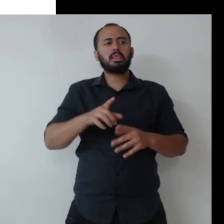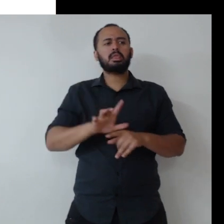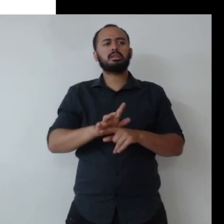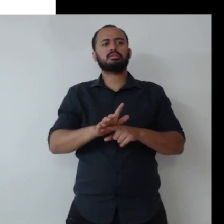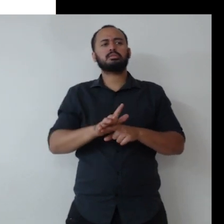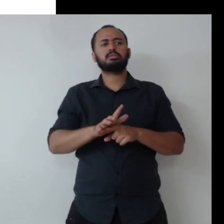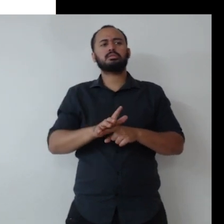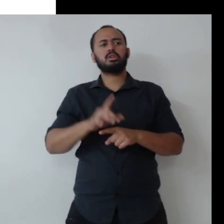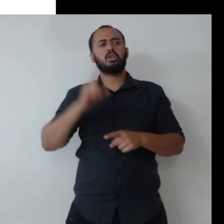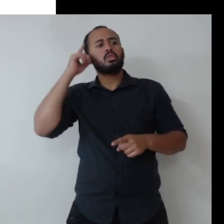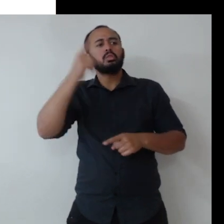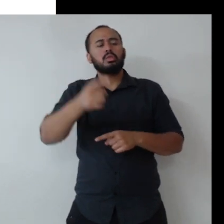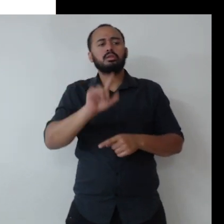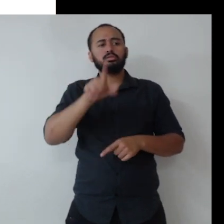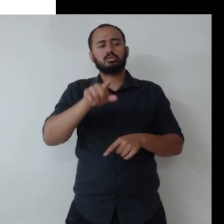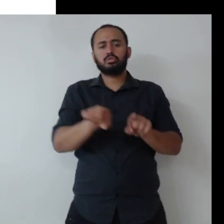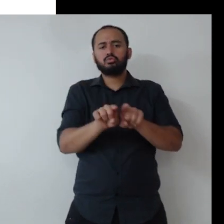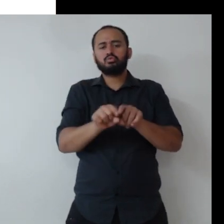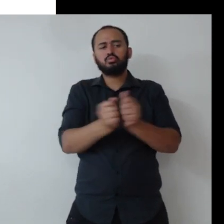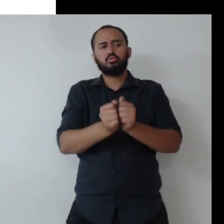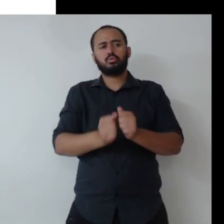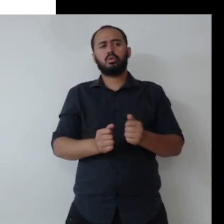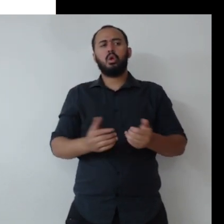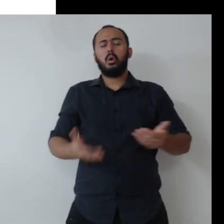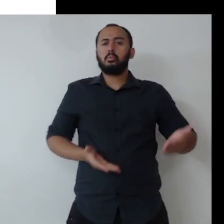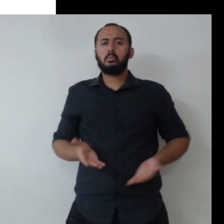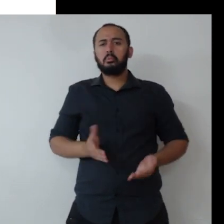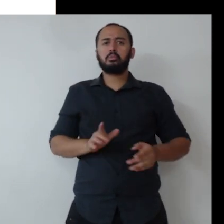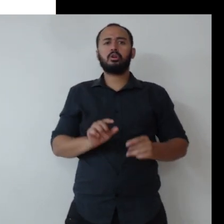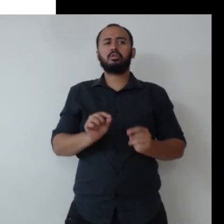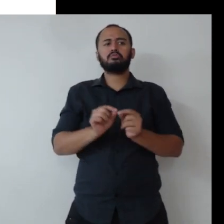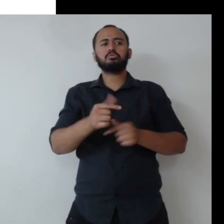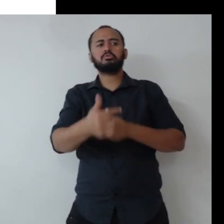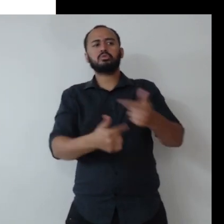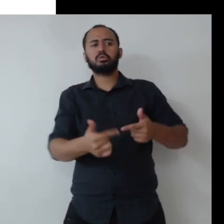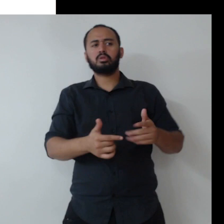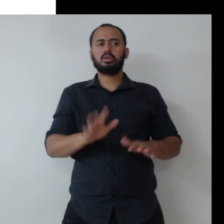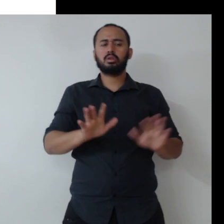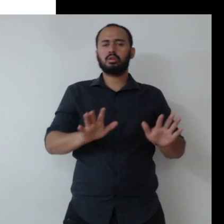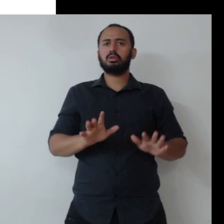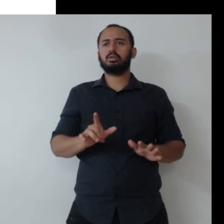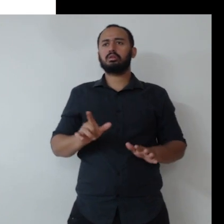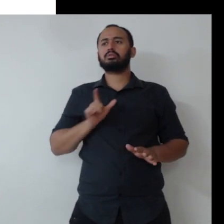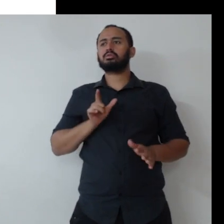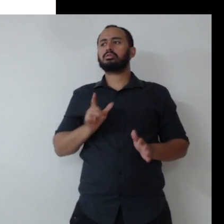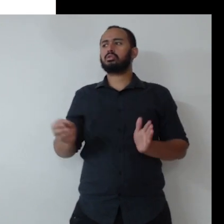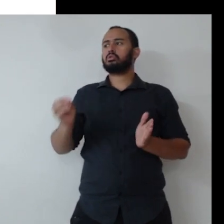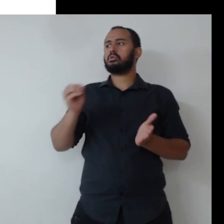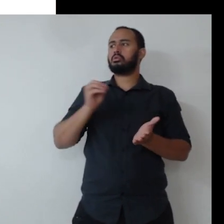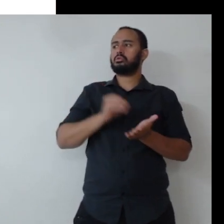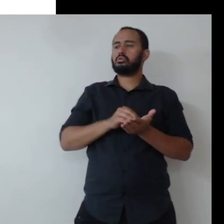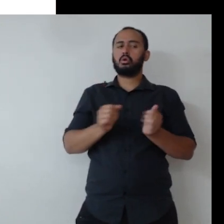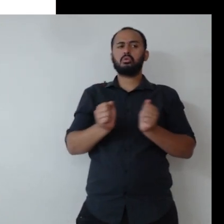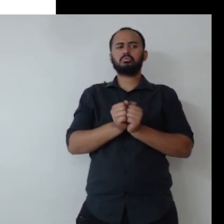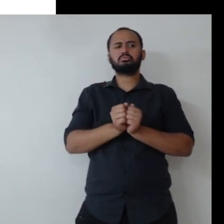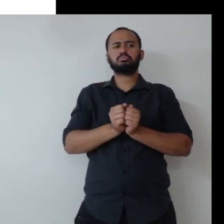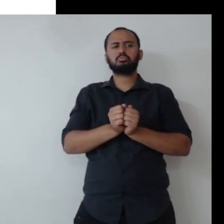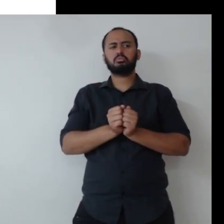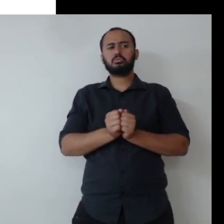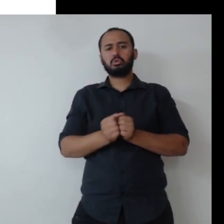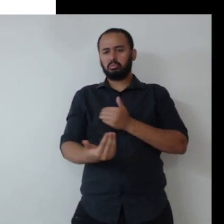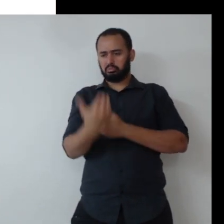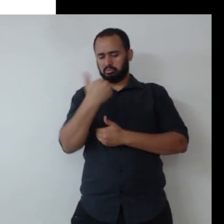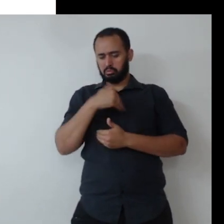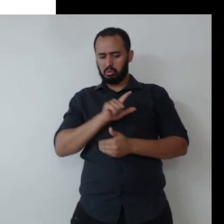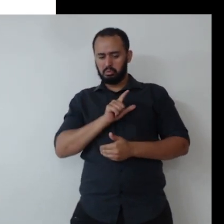decisão de um servidor que está fazendo um trabalho ali e ele não tem o seu DNA imputido a questão da sustentabilidade.